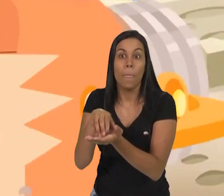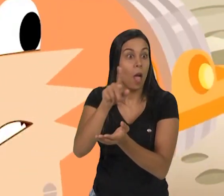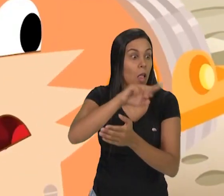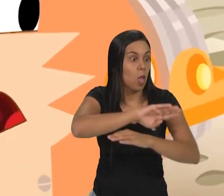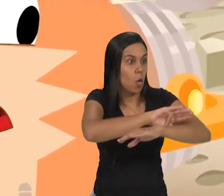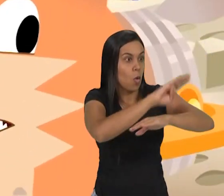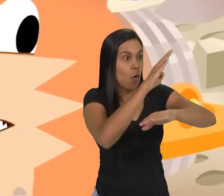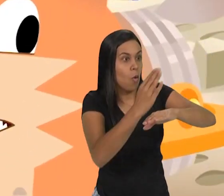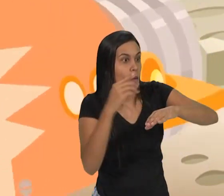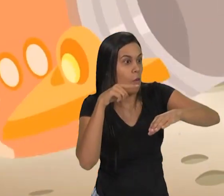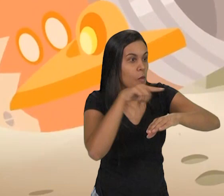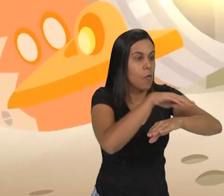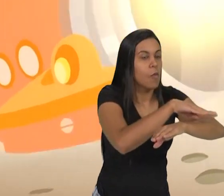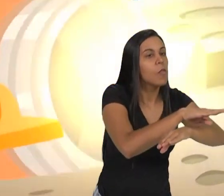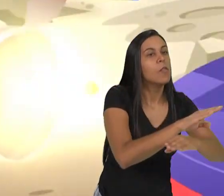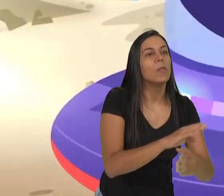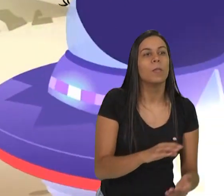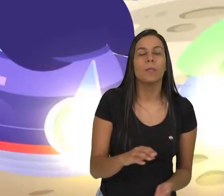Uma caverna!